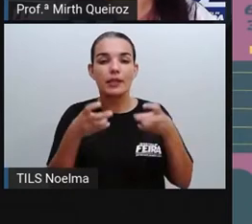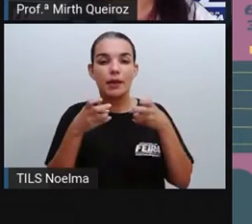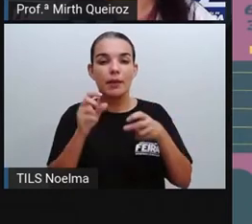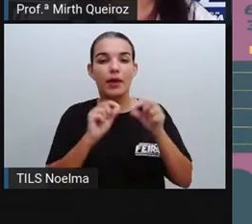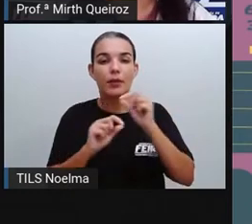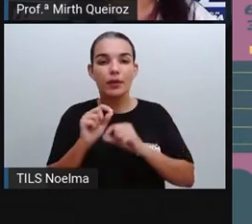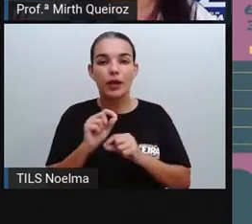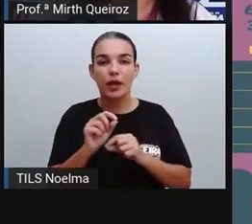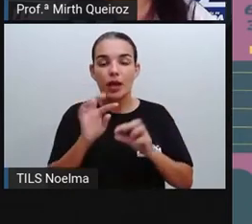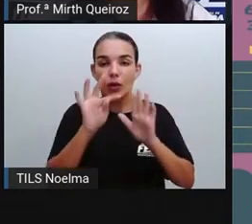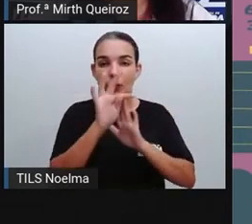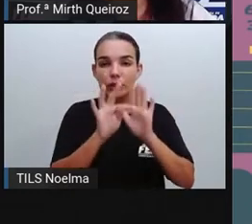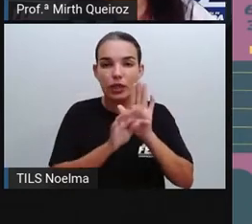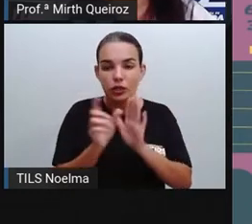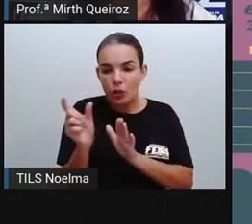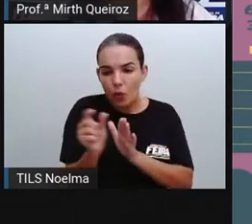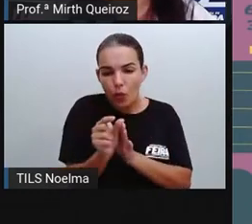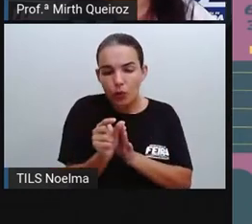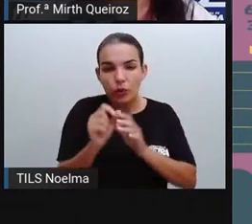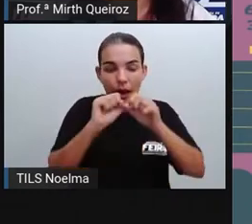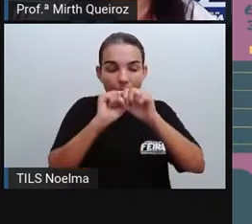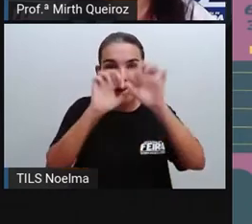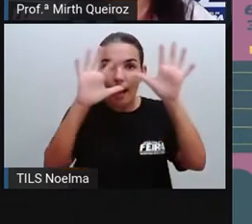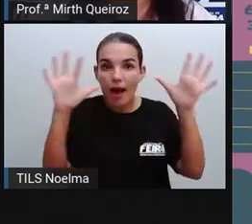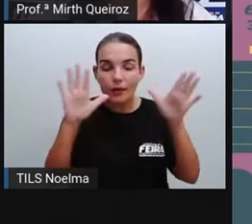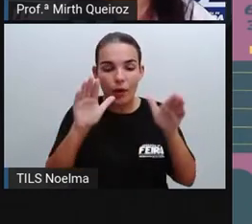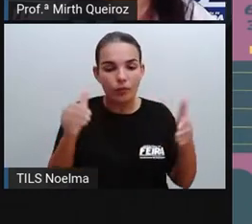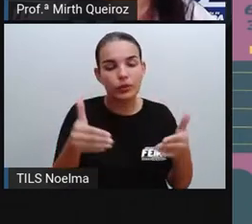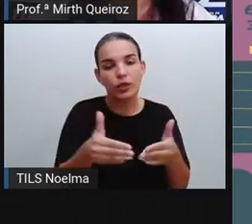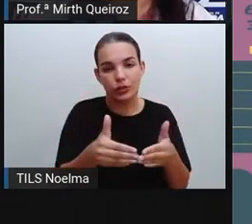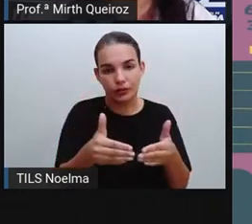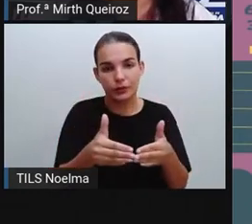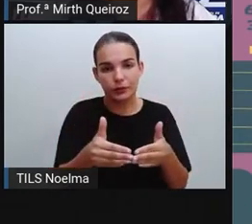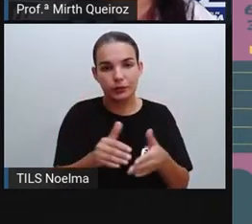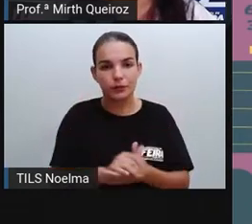é mais curto, né? Mais claro, mais objetivo, certo?